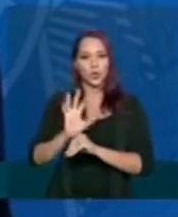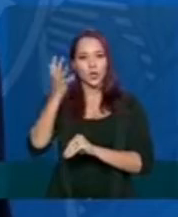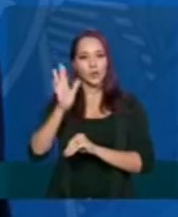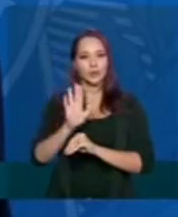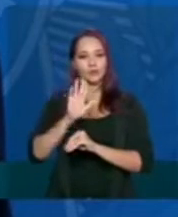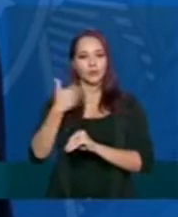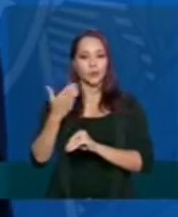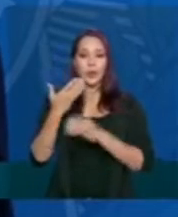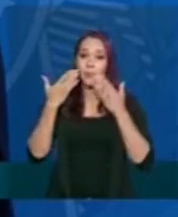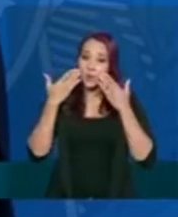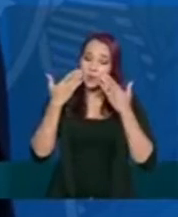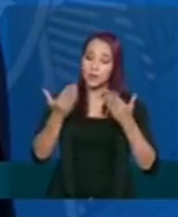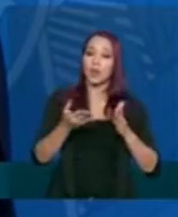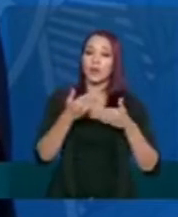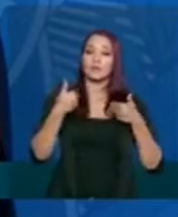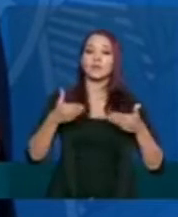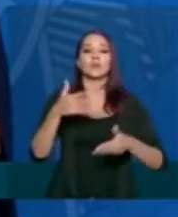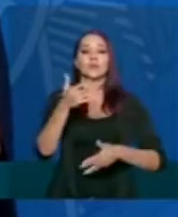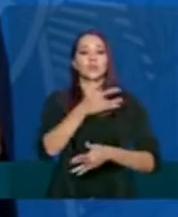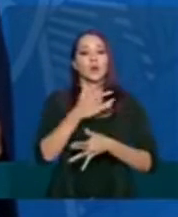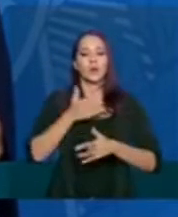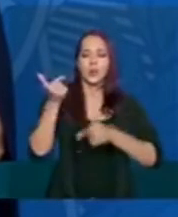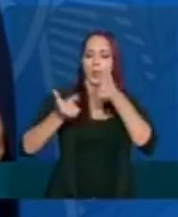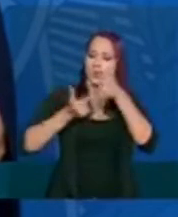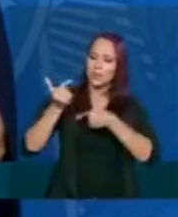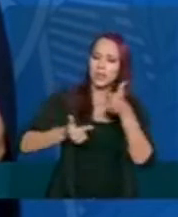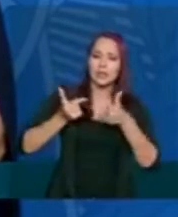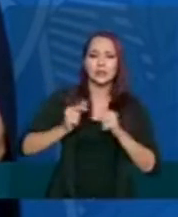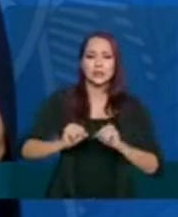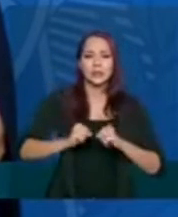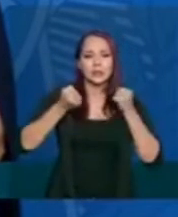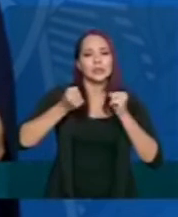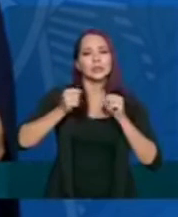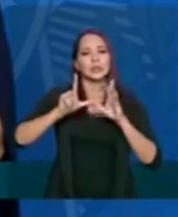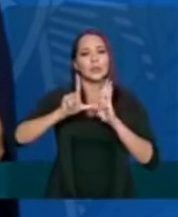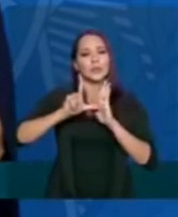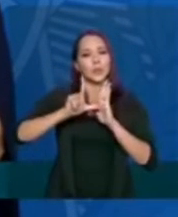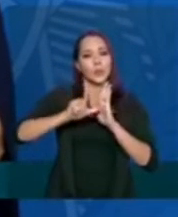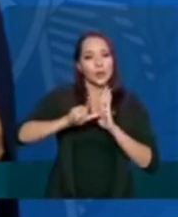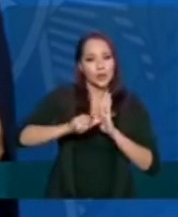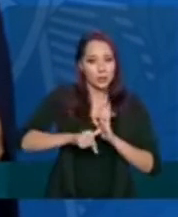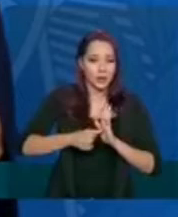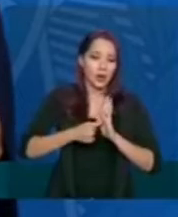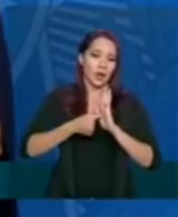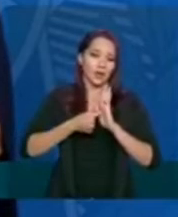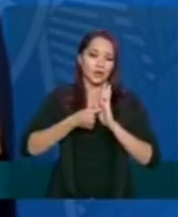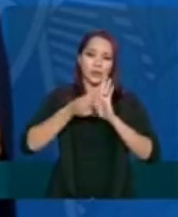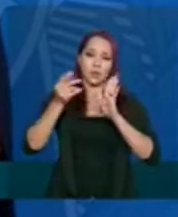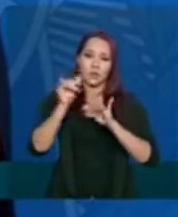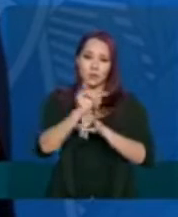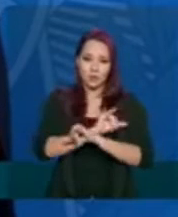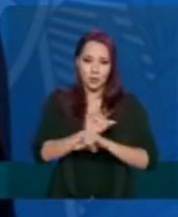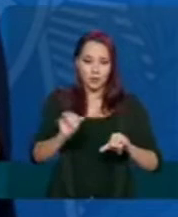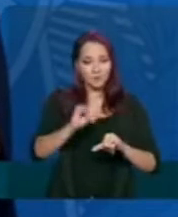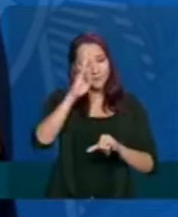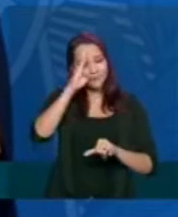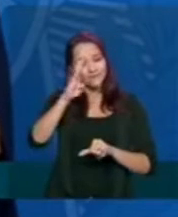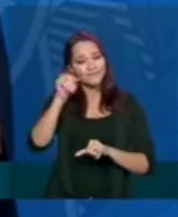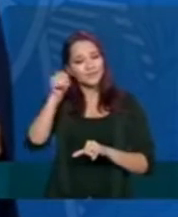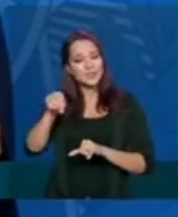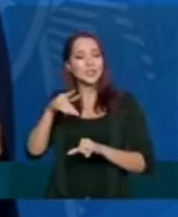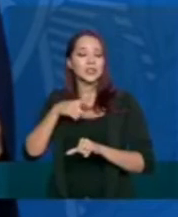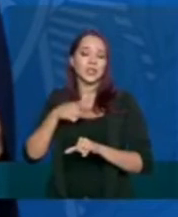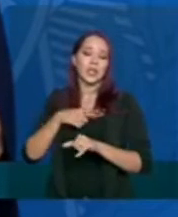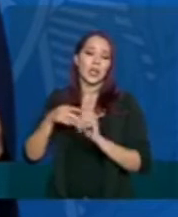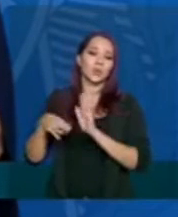mostrar que o Ministério da Saúde tem trabalhado muito para diminuir o delay o atraso nessas notificações principalmente contando